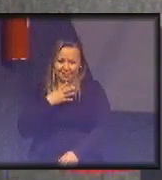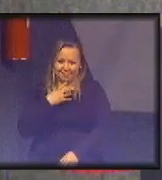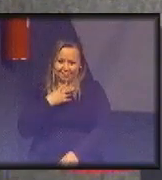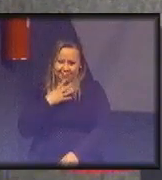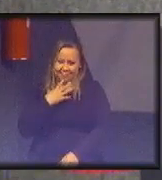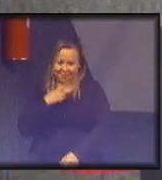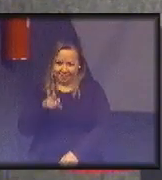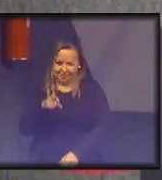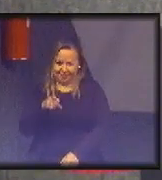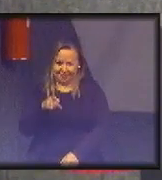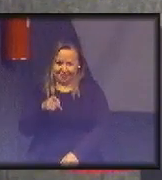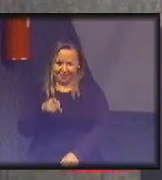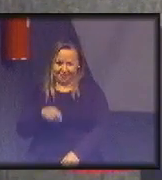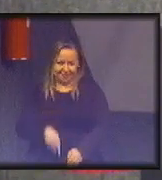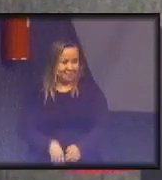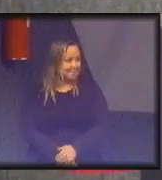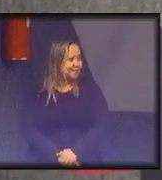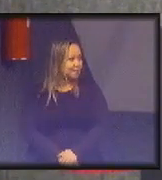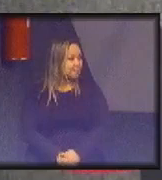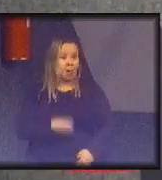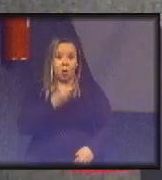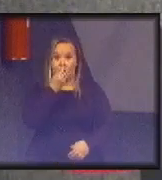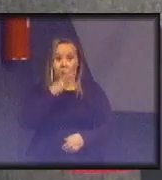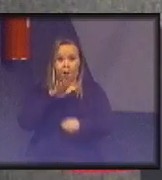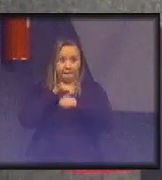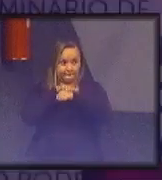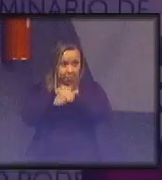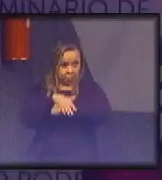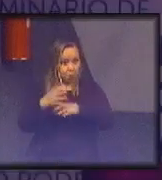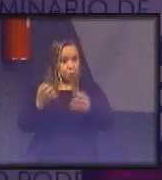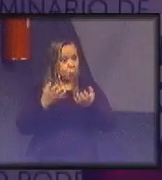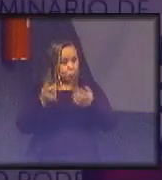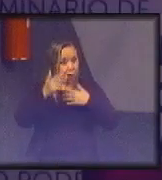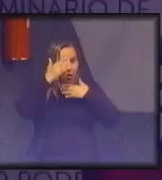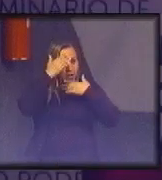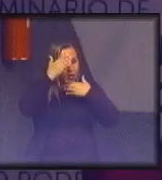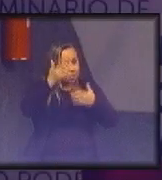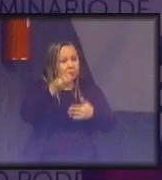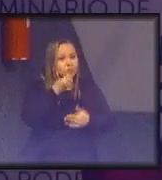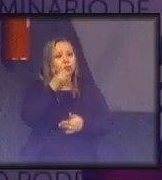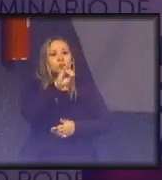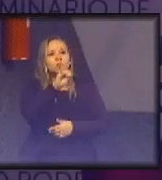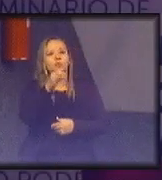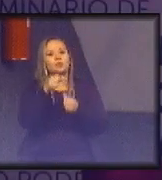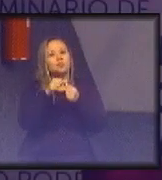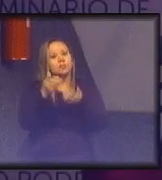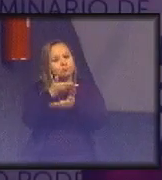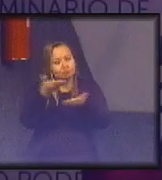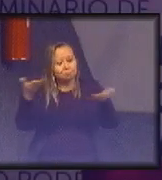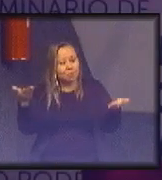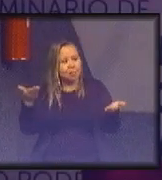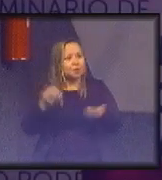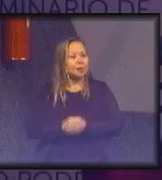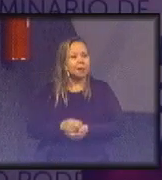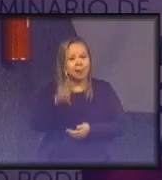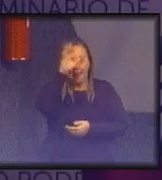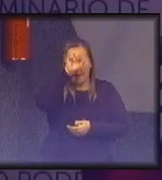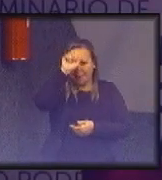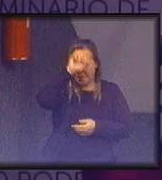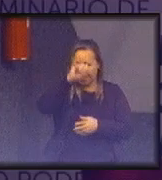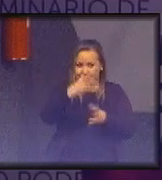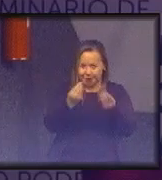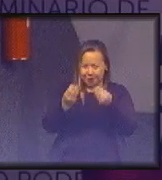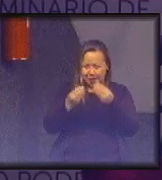Bom, pessoal, boa noite. Queria muito agradecer a oportunidade de estar aqui. E aprendi muito,